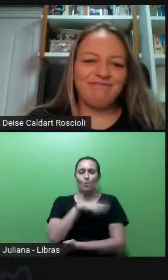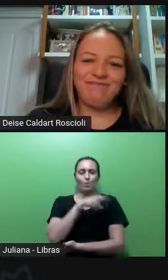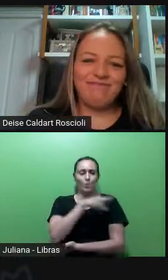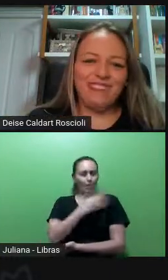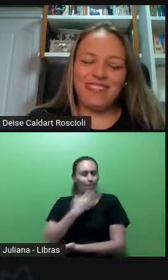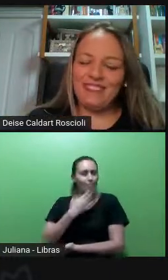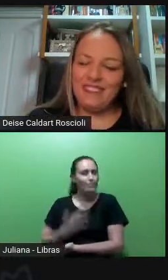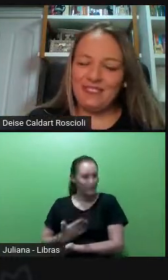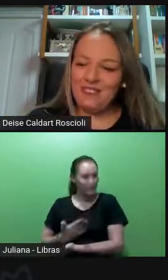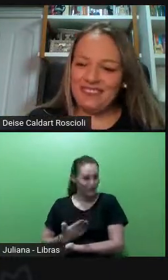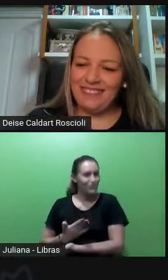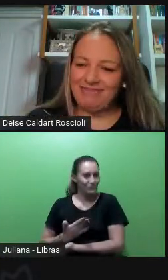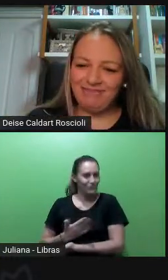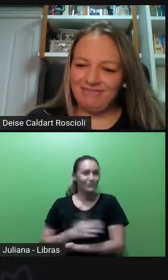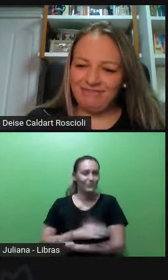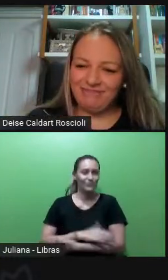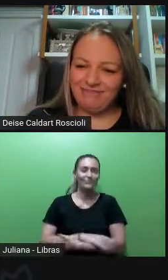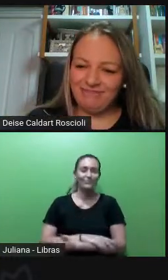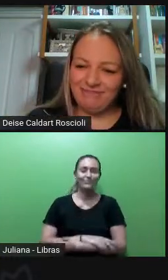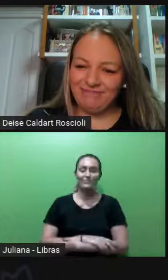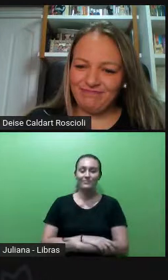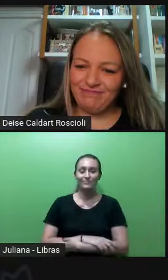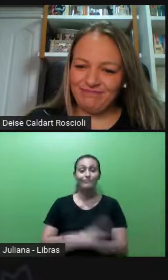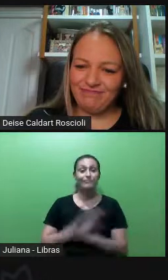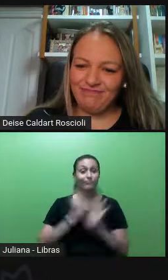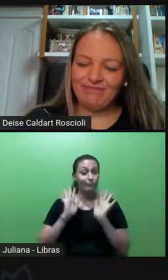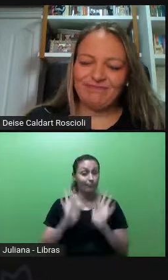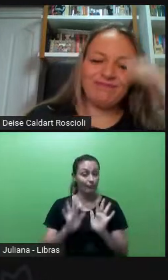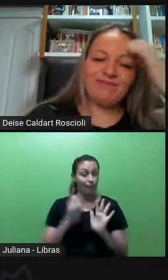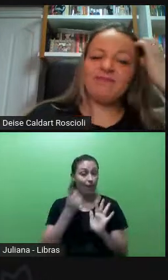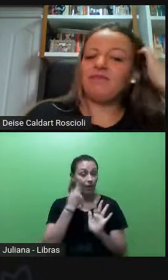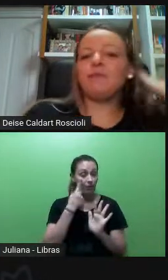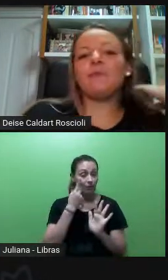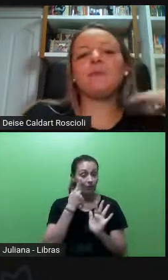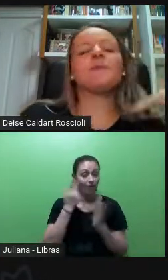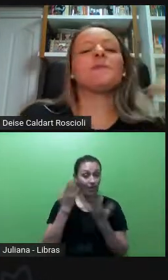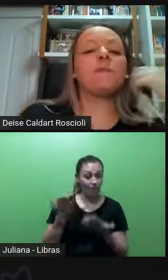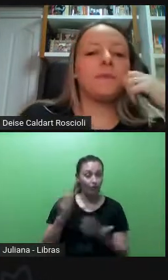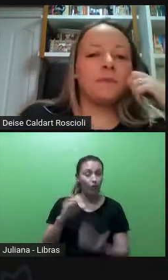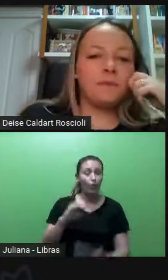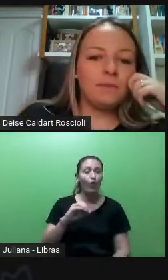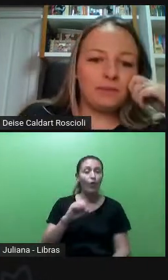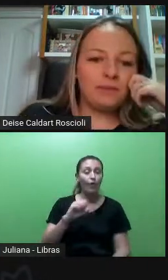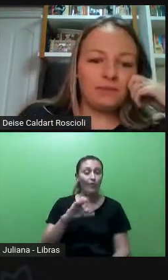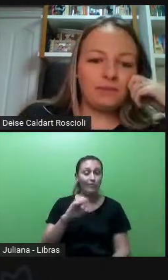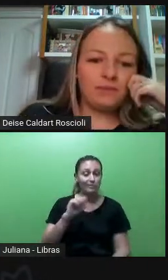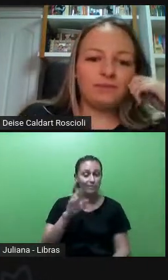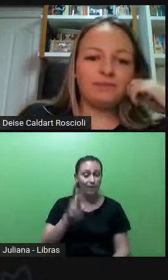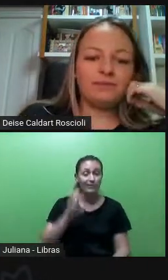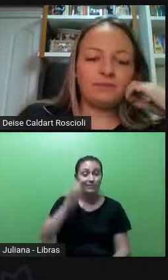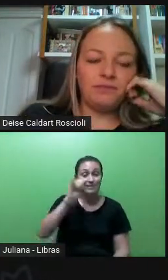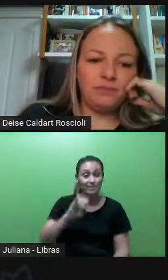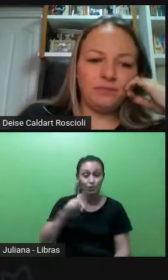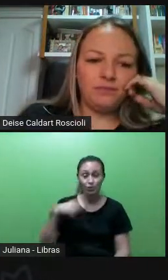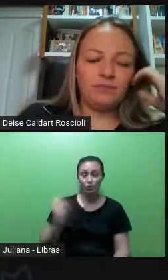Eu tenho para te dizer, Oscar, que uma das coisas que a gente precisa quando a gente faz parte de grupos socialmente